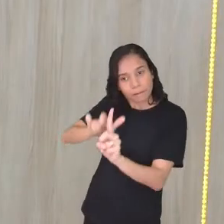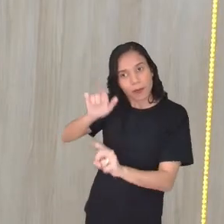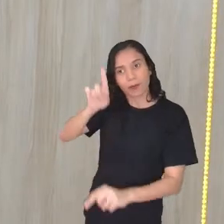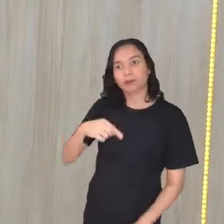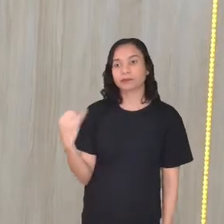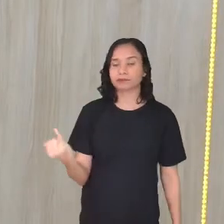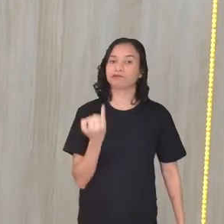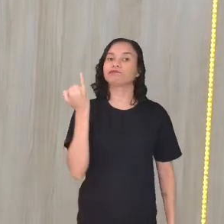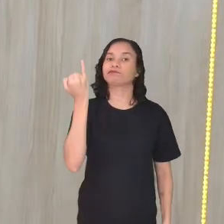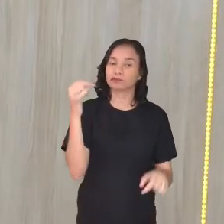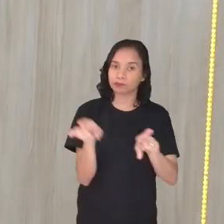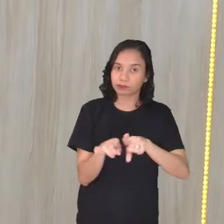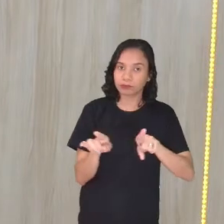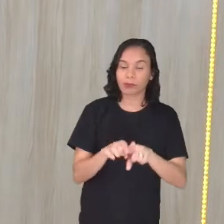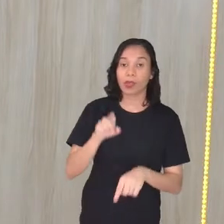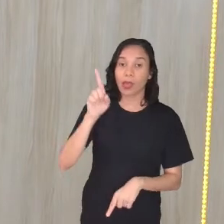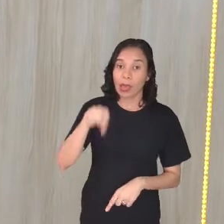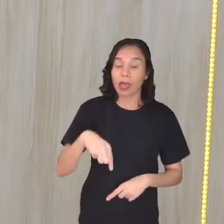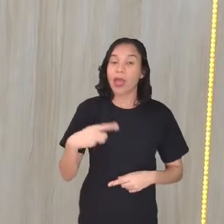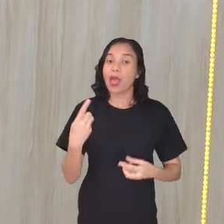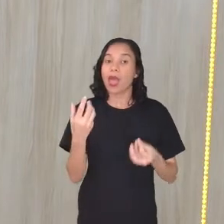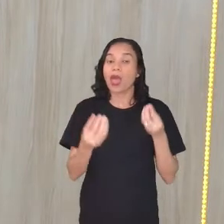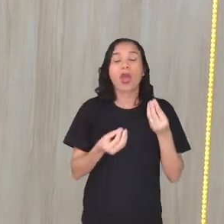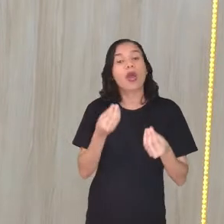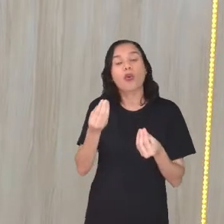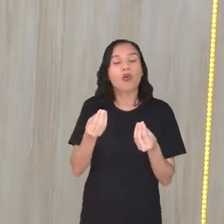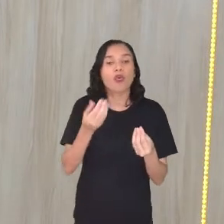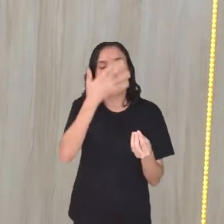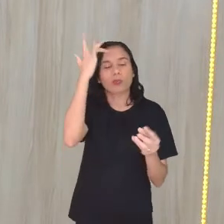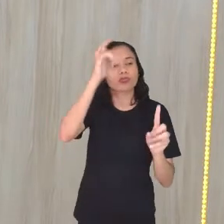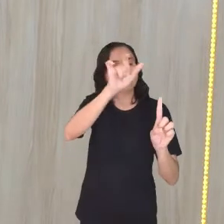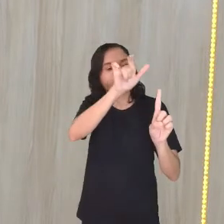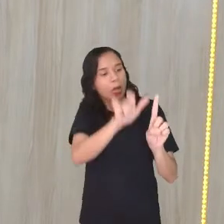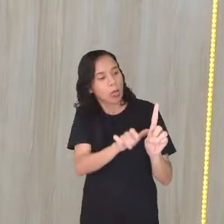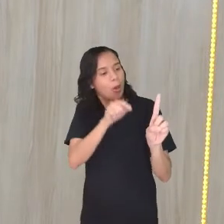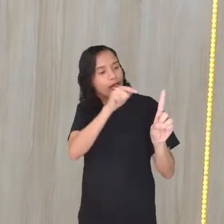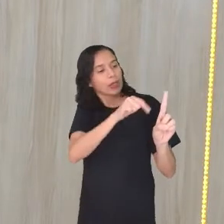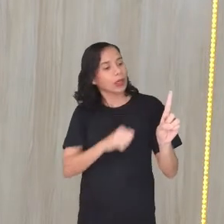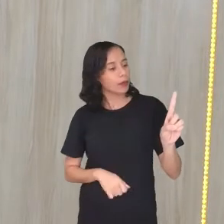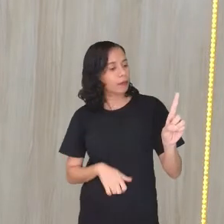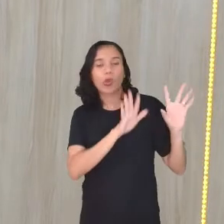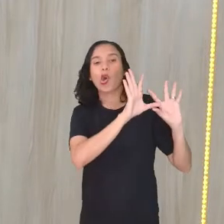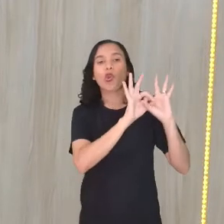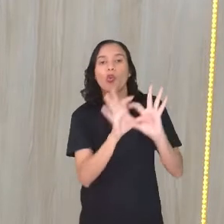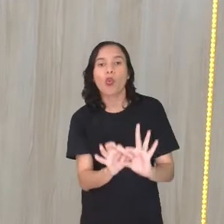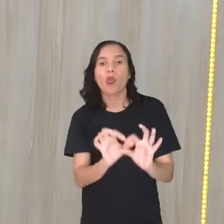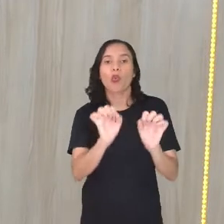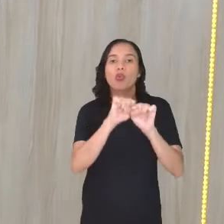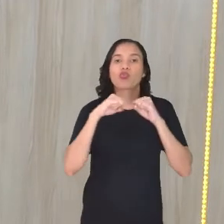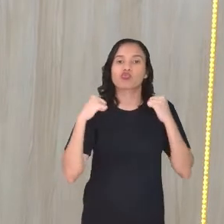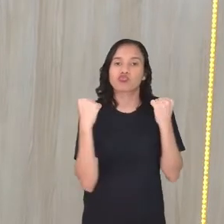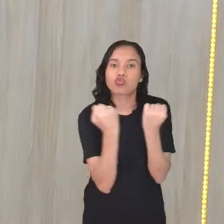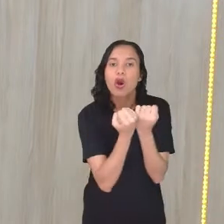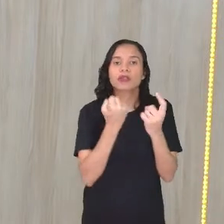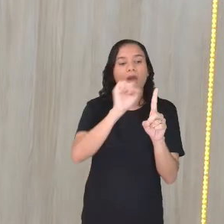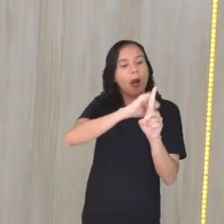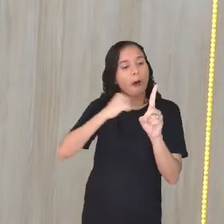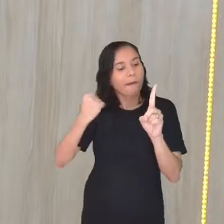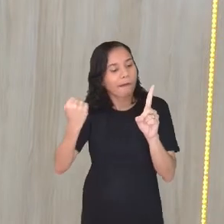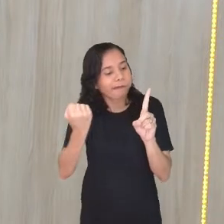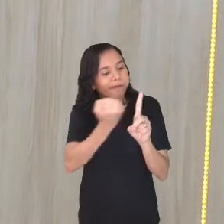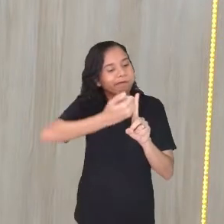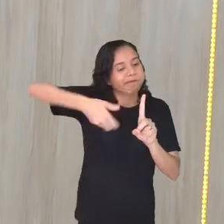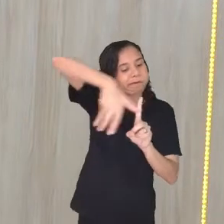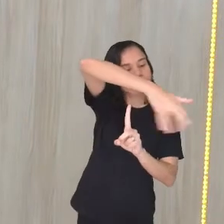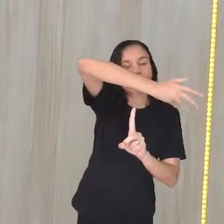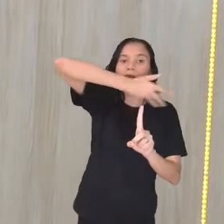importante, né? Ele é uma figura que tá ali dentro de um contexto social, se relacionando, né, com